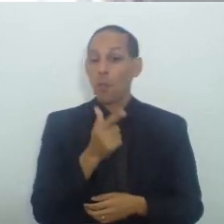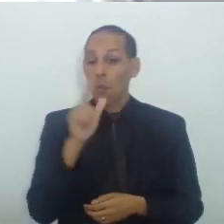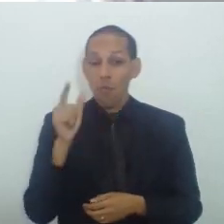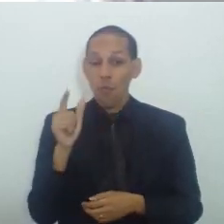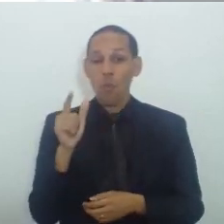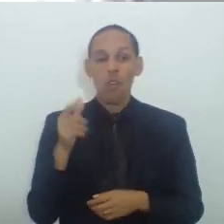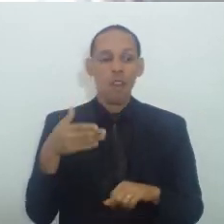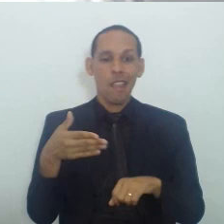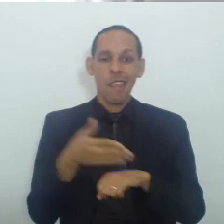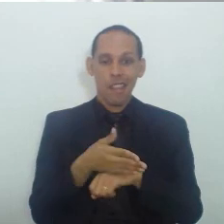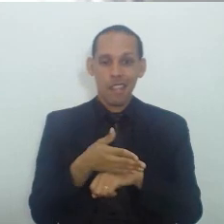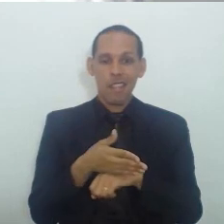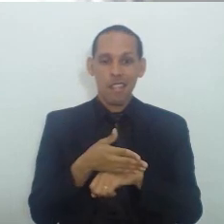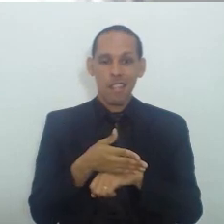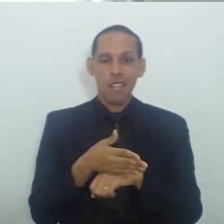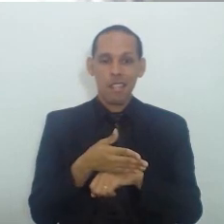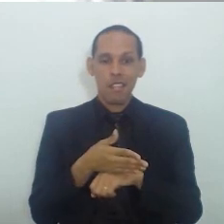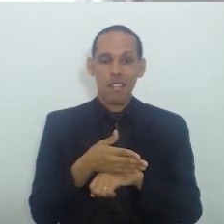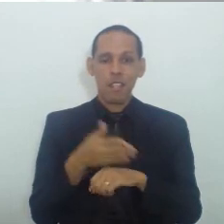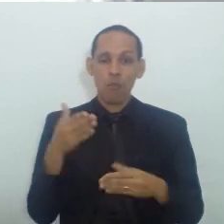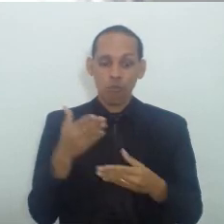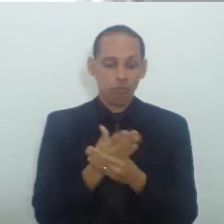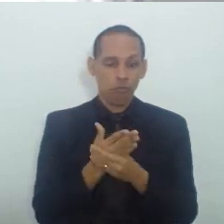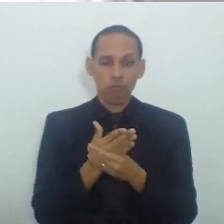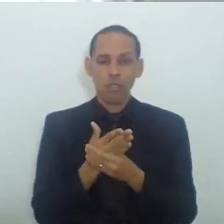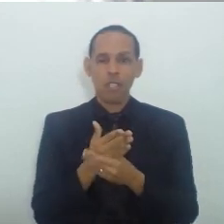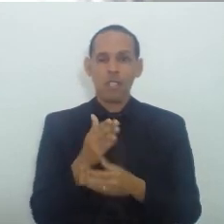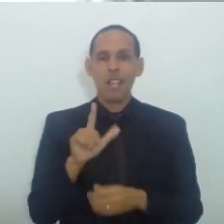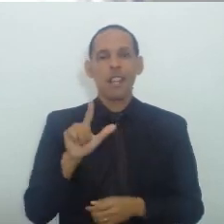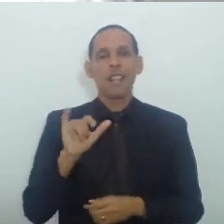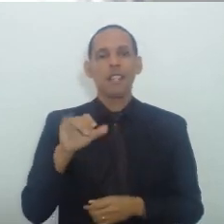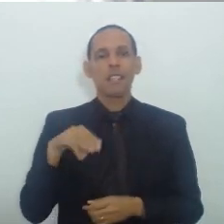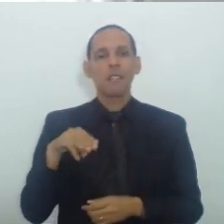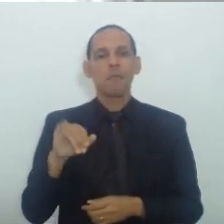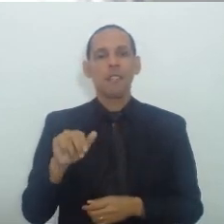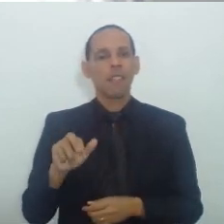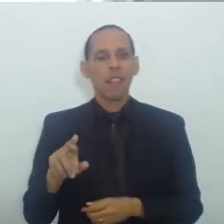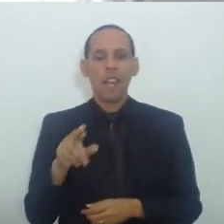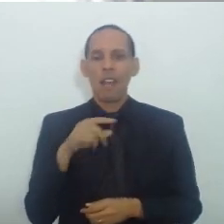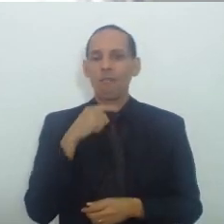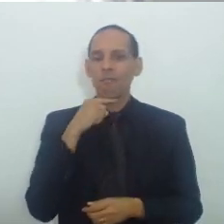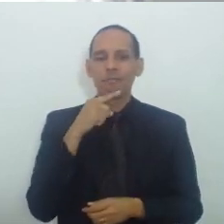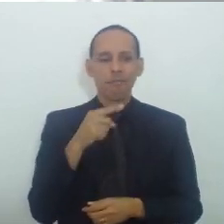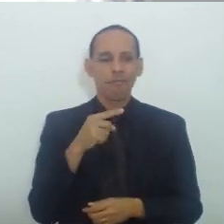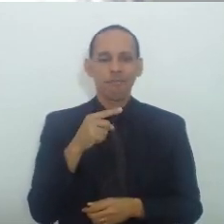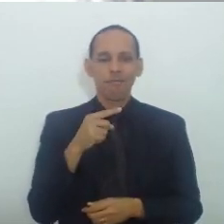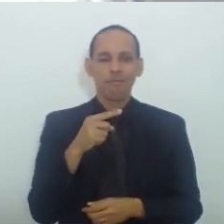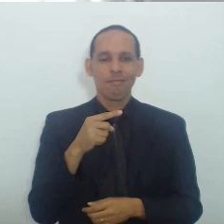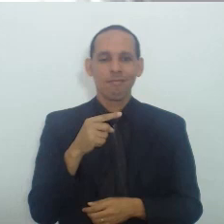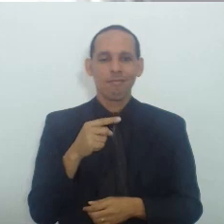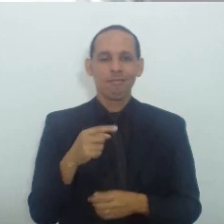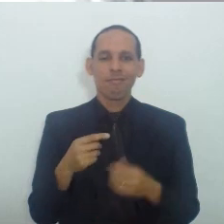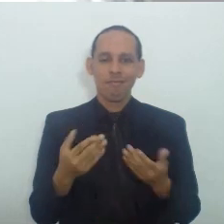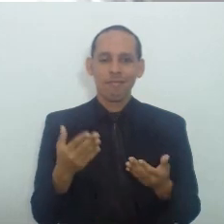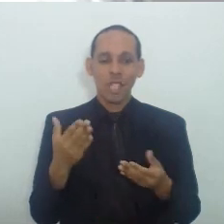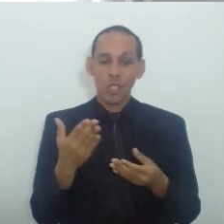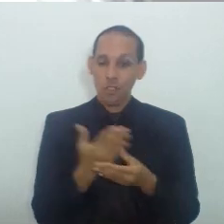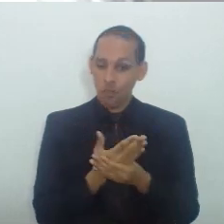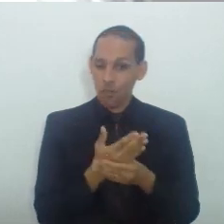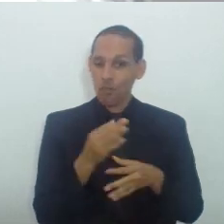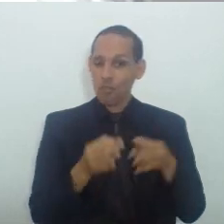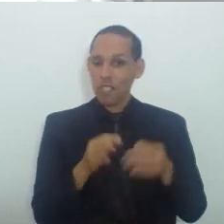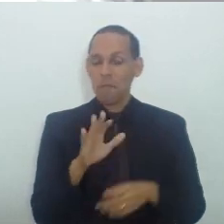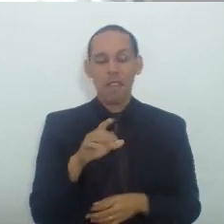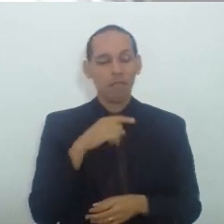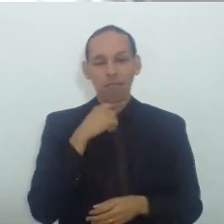Na justiça Não conseguiram Eliminar Quer dizer Eles entraram Na justiça Estão subjuntos Mas não